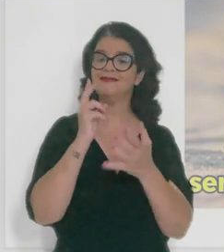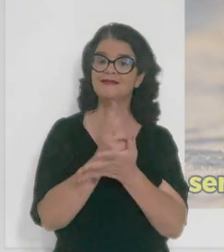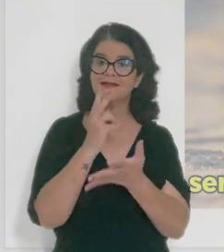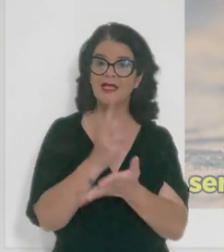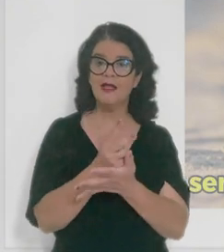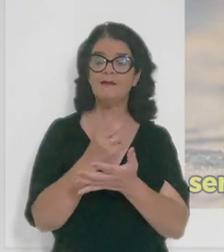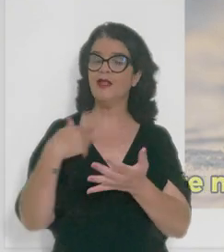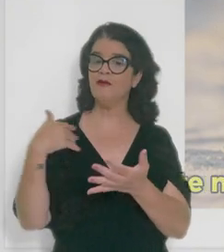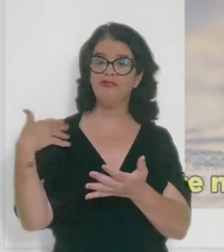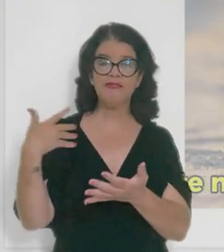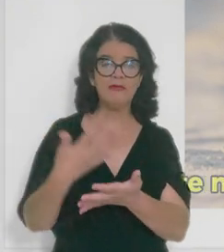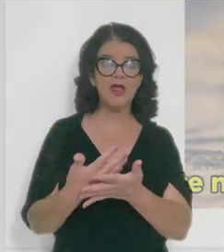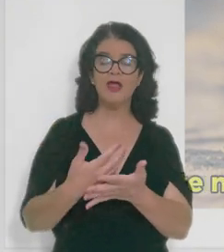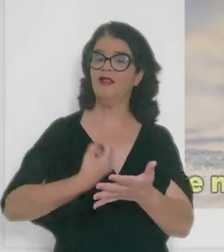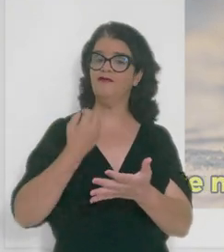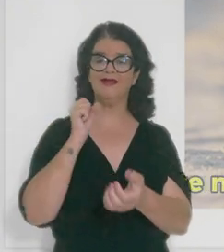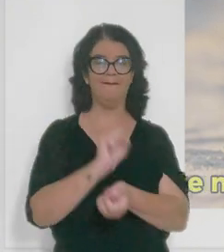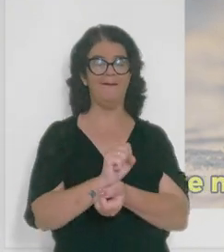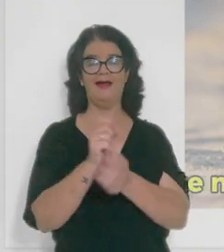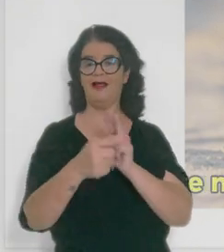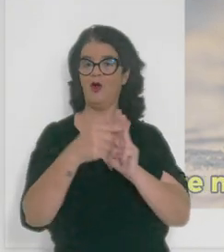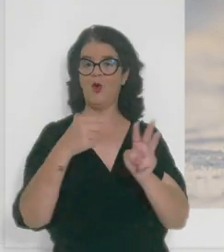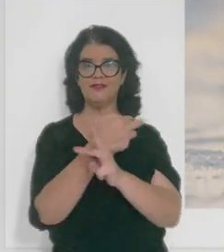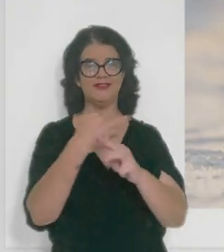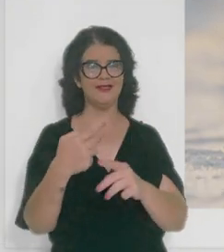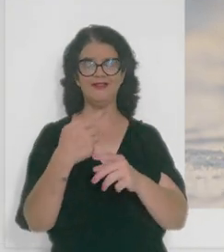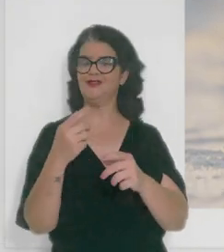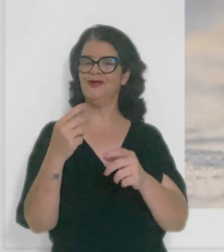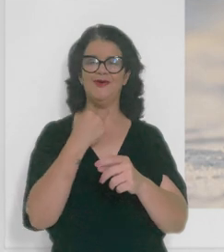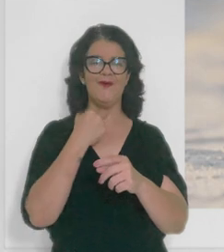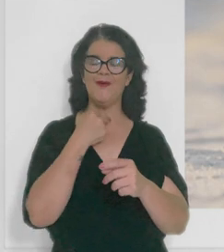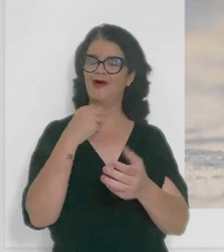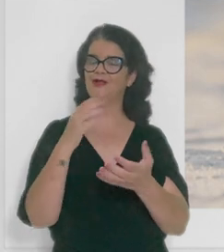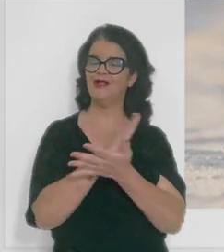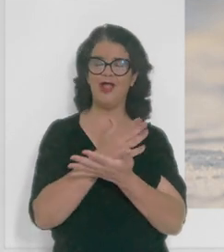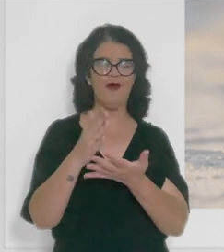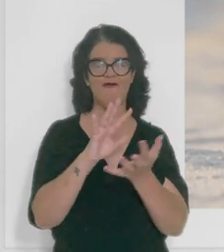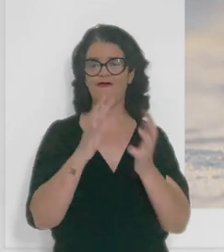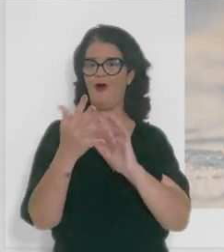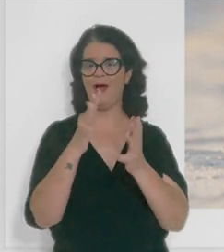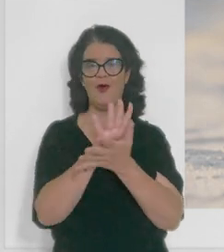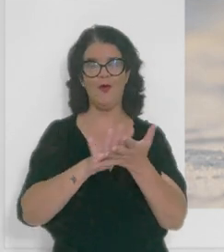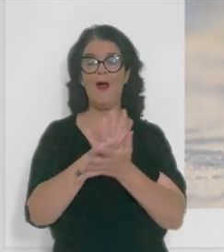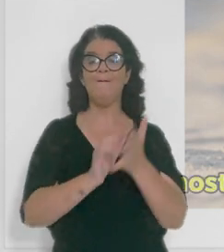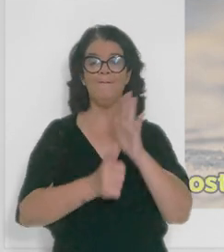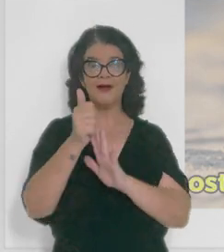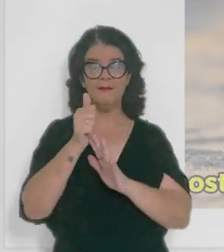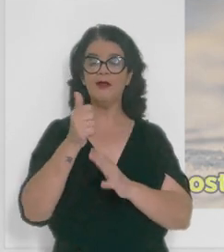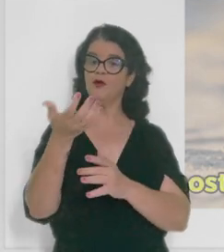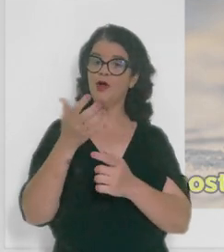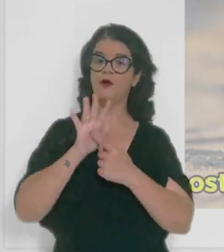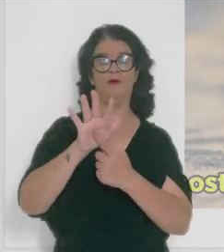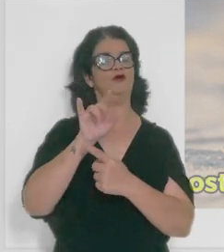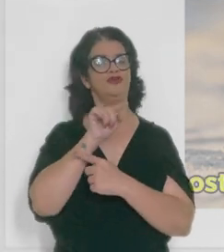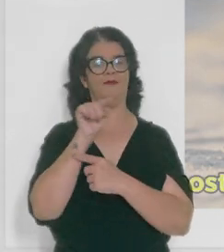Sempre, ao longo da nossa vida, a gente não pode parar de ter essas três coisas de modo algum, né? Primeiro, pessoal, eu quero mostrar para